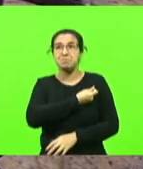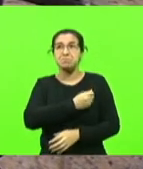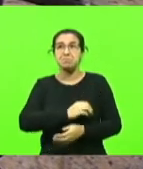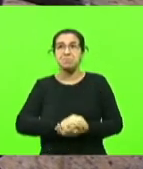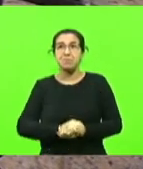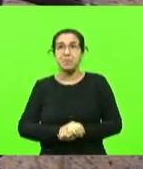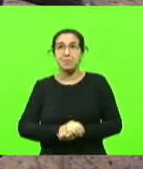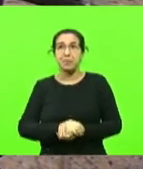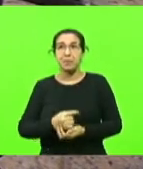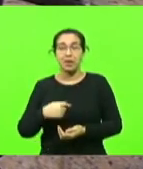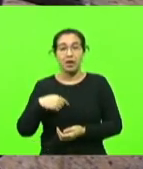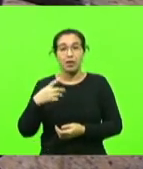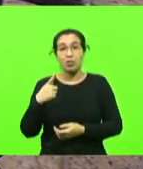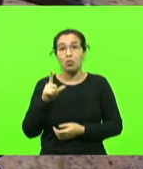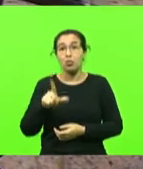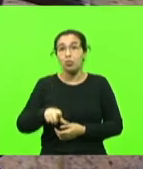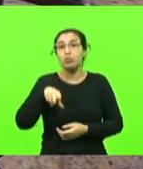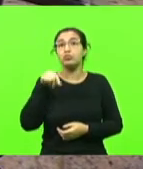estou optando